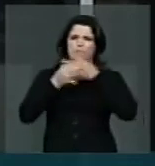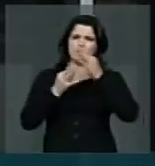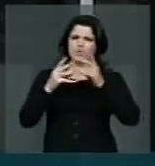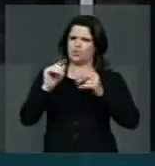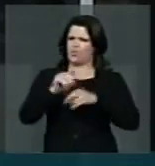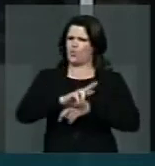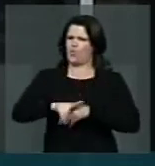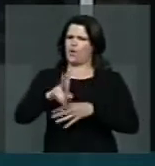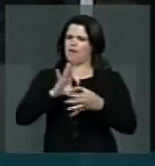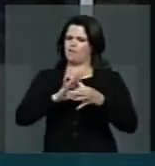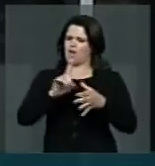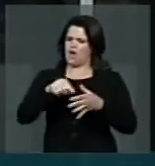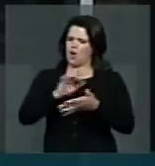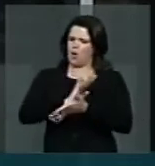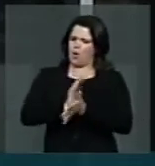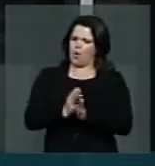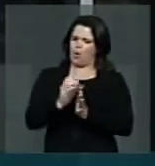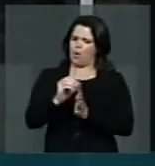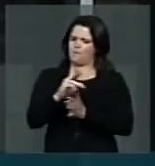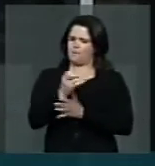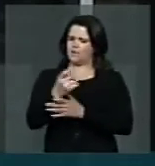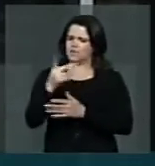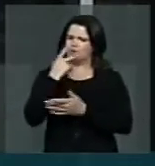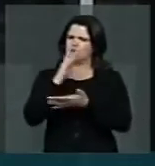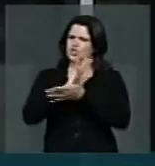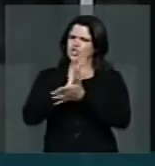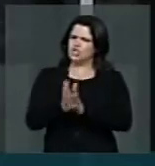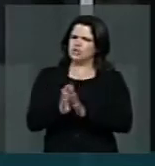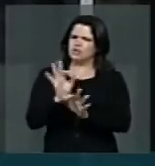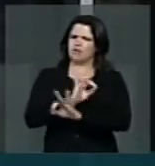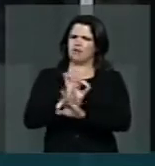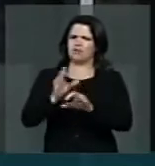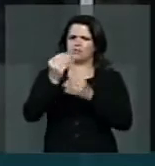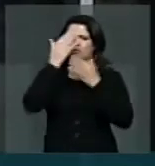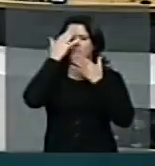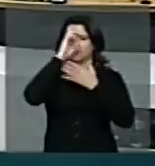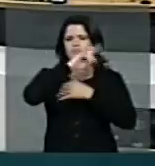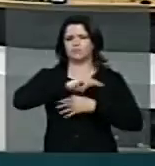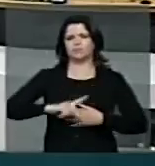liberdade de opressão e nem de discriminação. Obrigado, presidente. Obrigado, presidente.